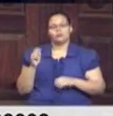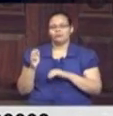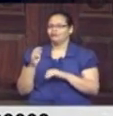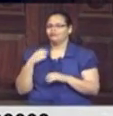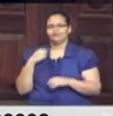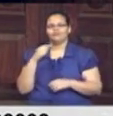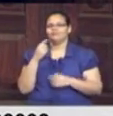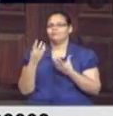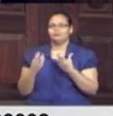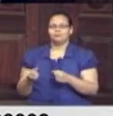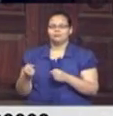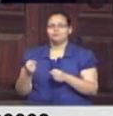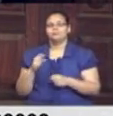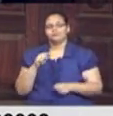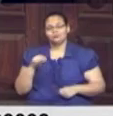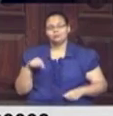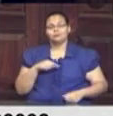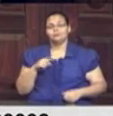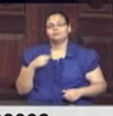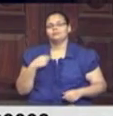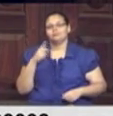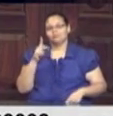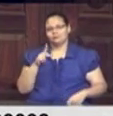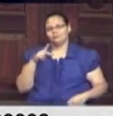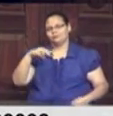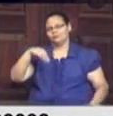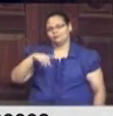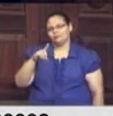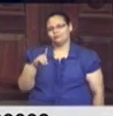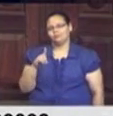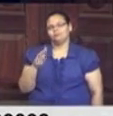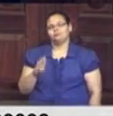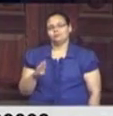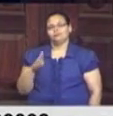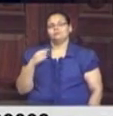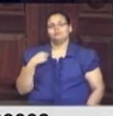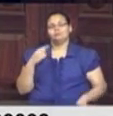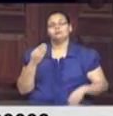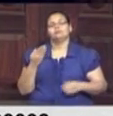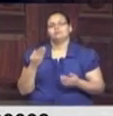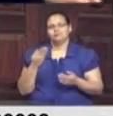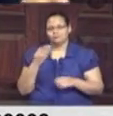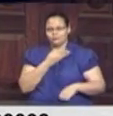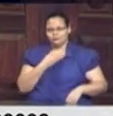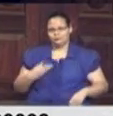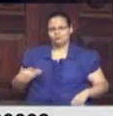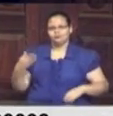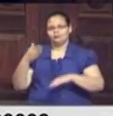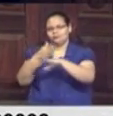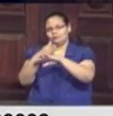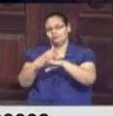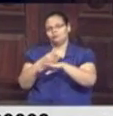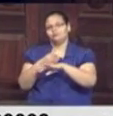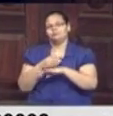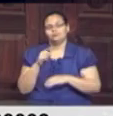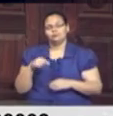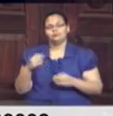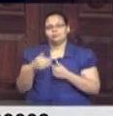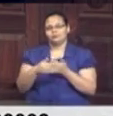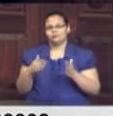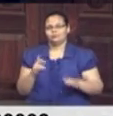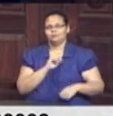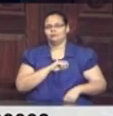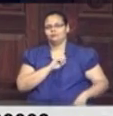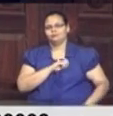PMDB colocou hoje nessa casa e que nós conseguimos derrotar, derrotando, assim, o governo. Como derrotaremos? Tenho convicção do pacote de